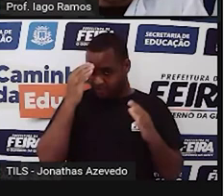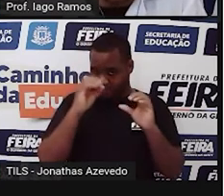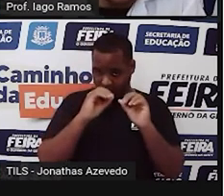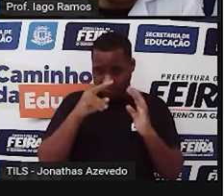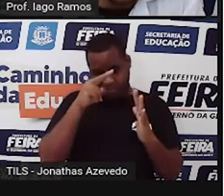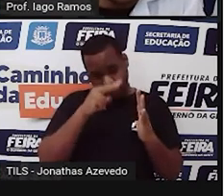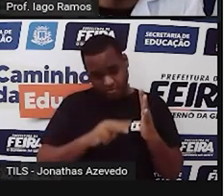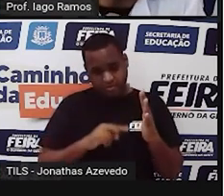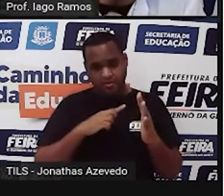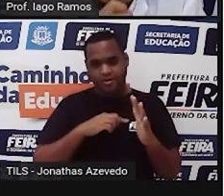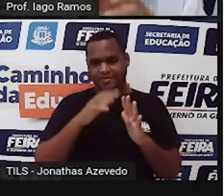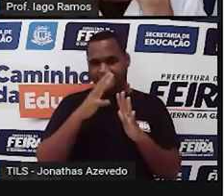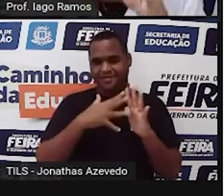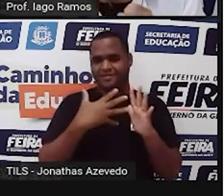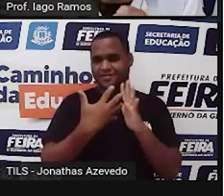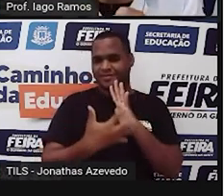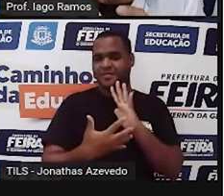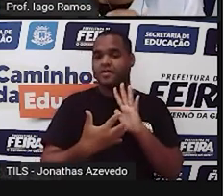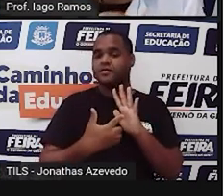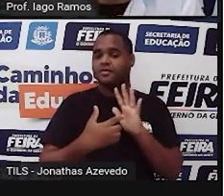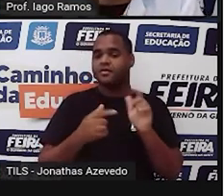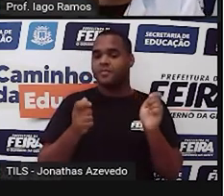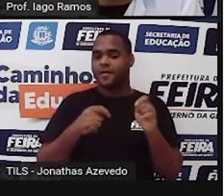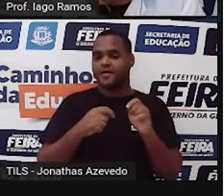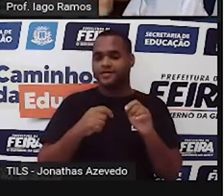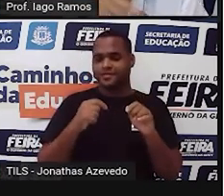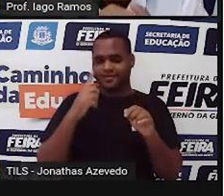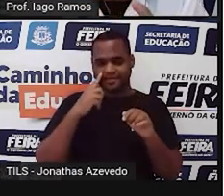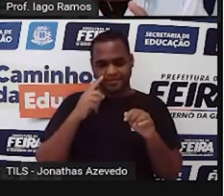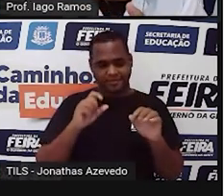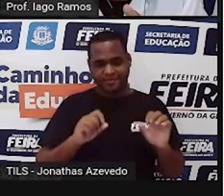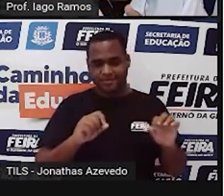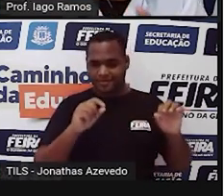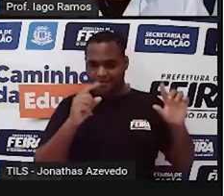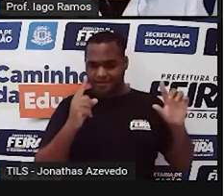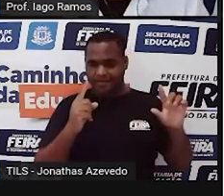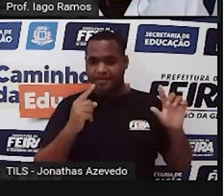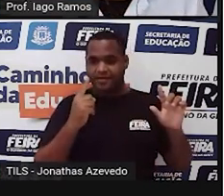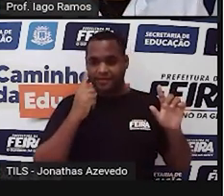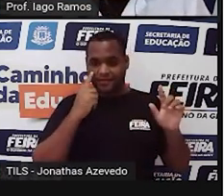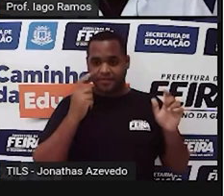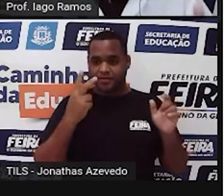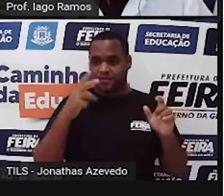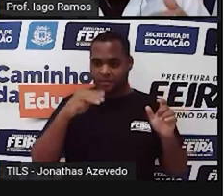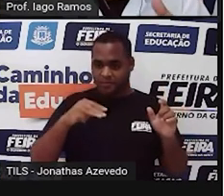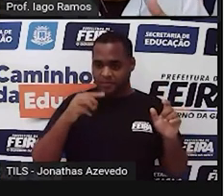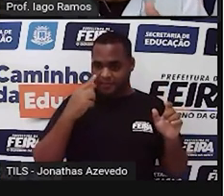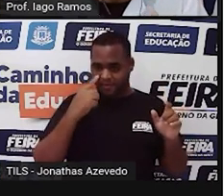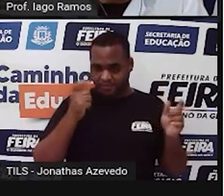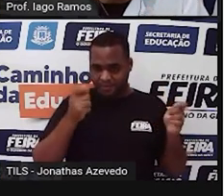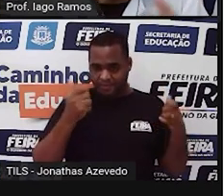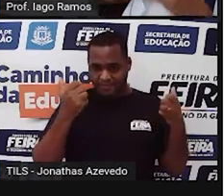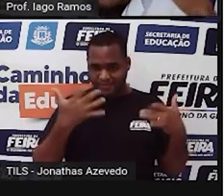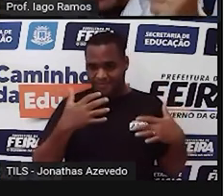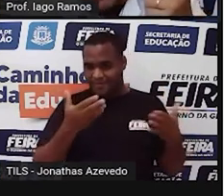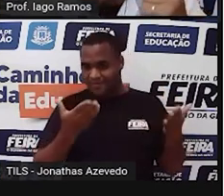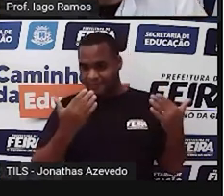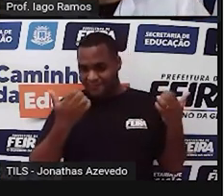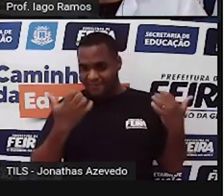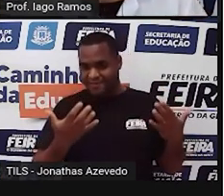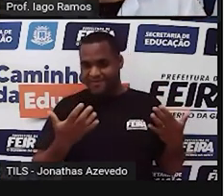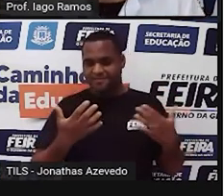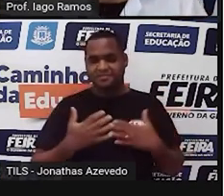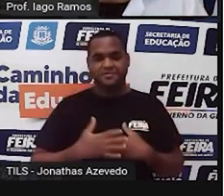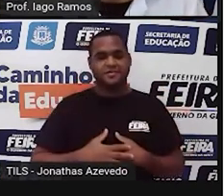deixar aquela tabelinha aí na tela para você olhar e em dois minutos você fazer. Tá bom? Bora? Vem!